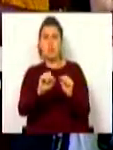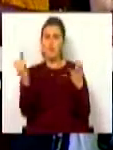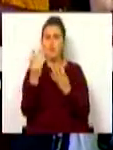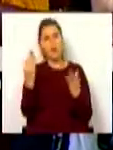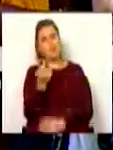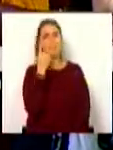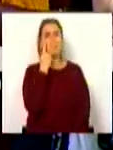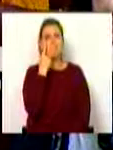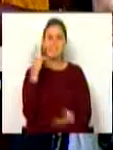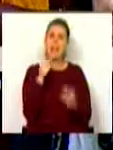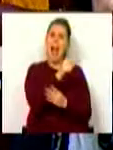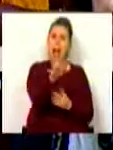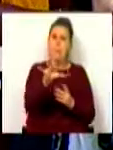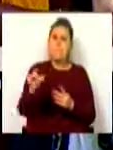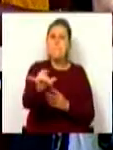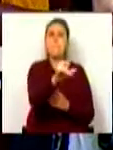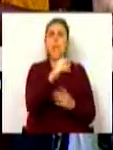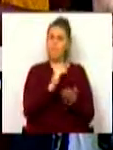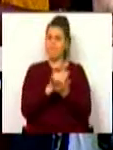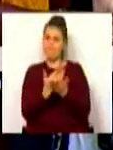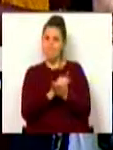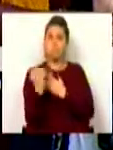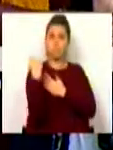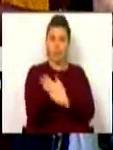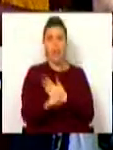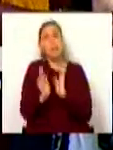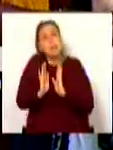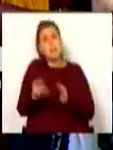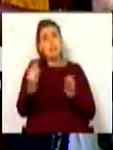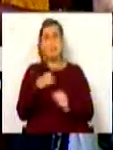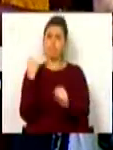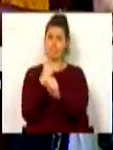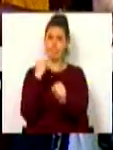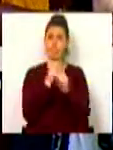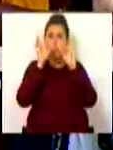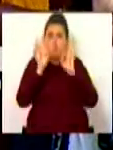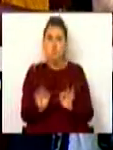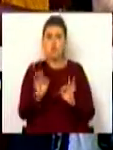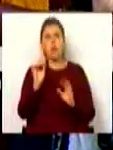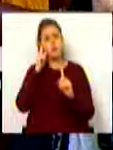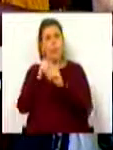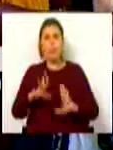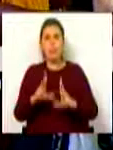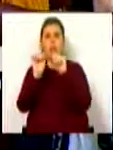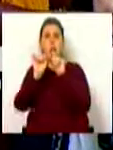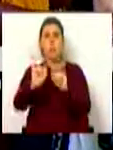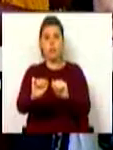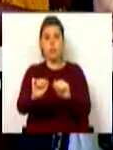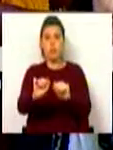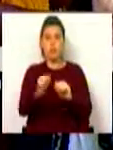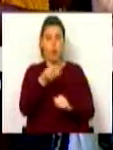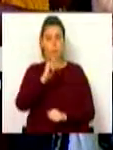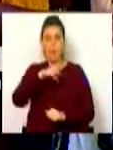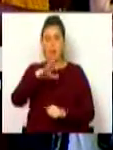reconhece que existem territórios com uma grande fragilidade e que precisam de operações concretas para o seu desenvolvimento, o Pinhal